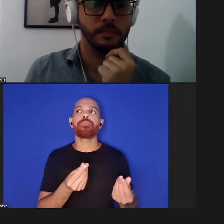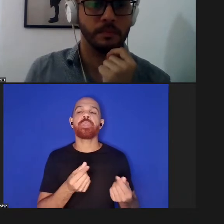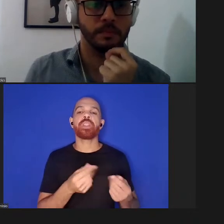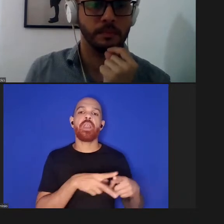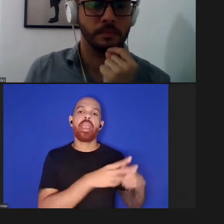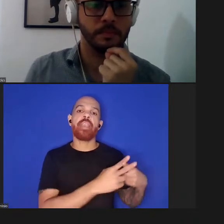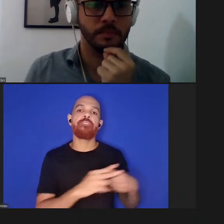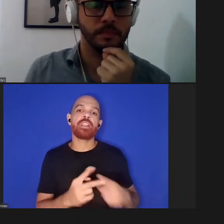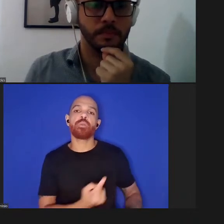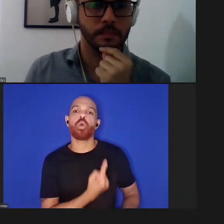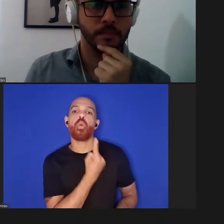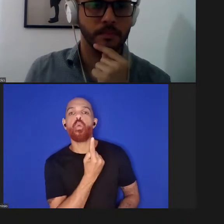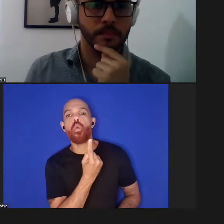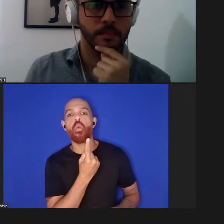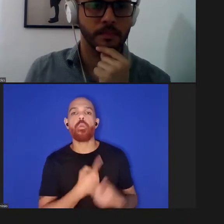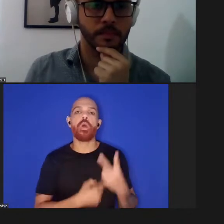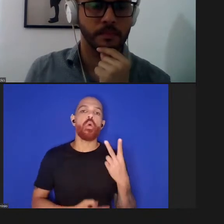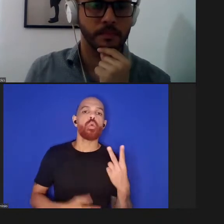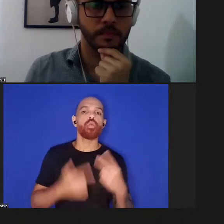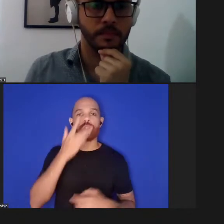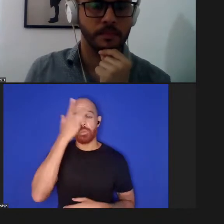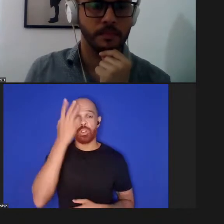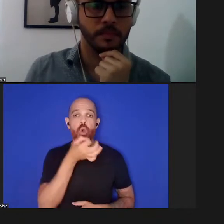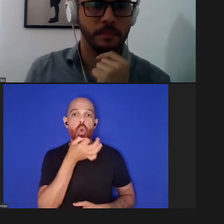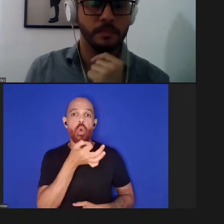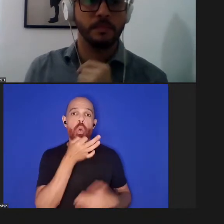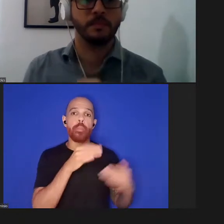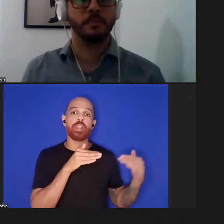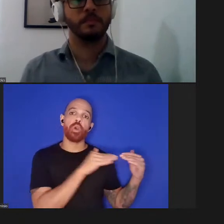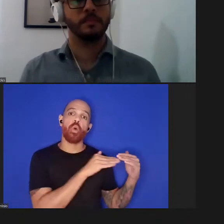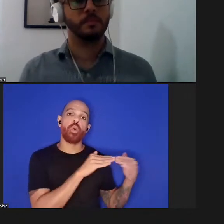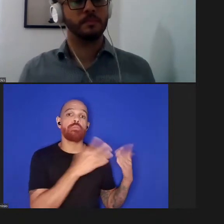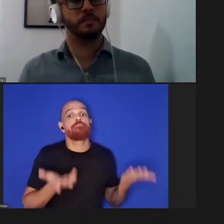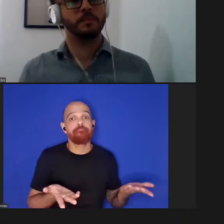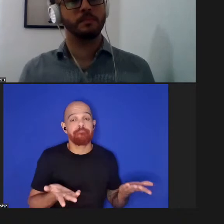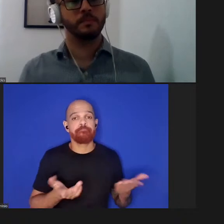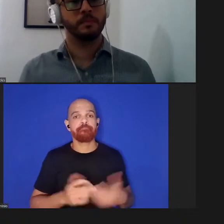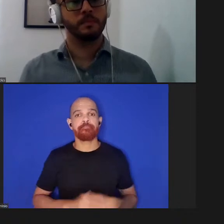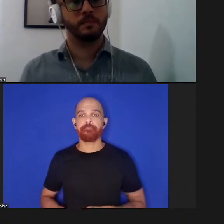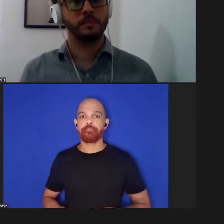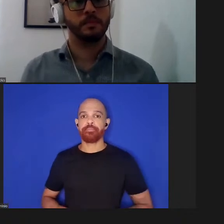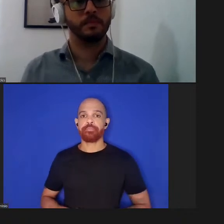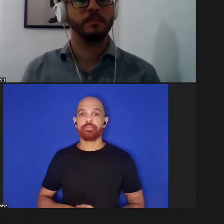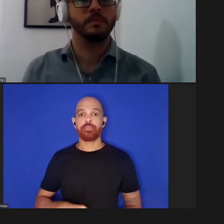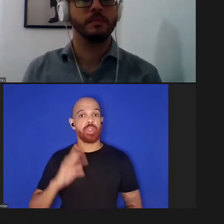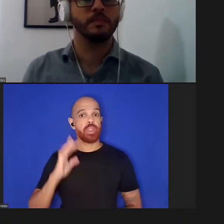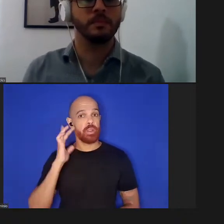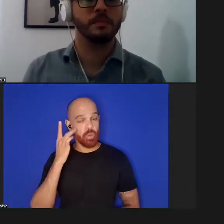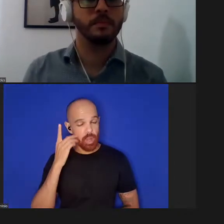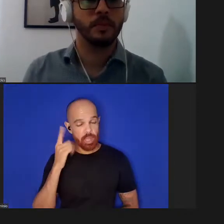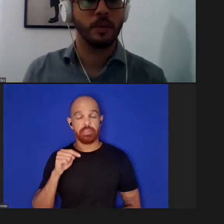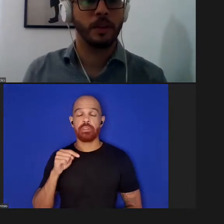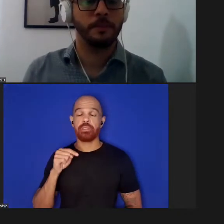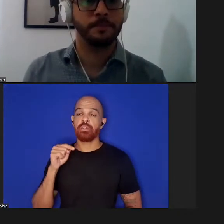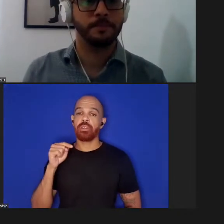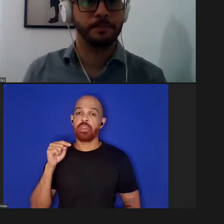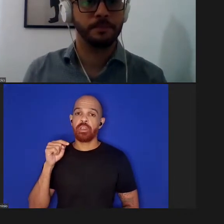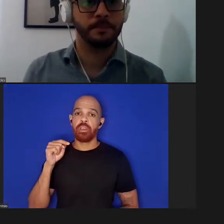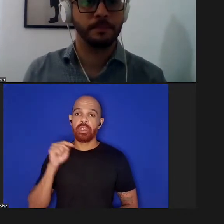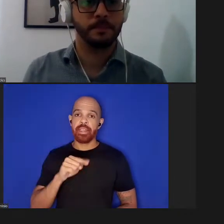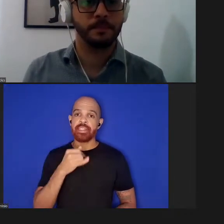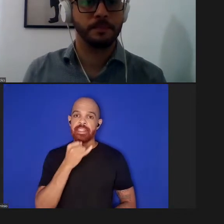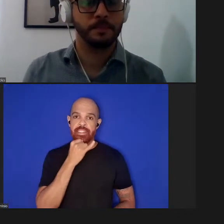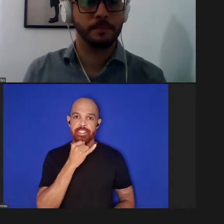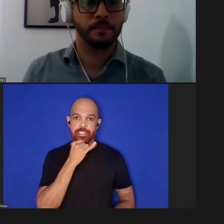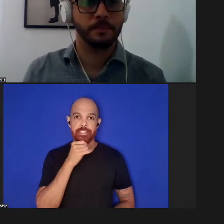por uma ou duas pessoas que têm a mesma opinião que ele então eu acho que esse exemplo foi realmente